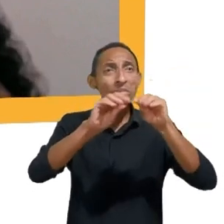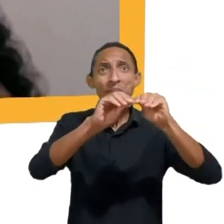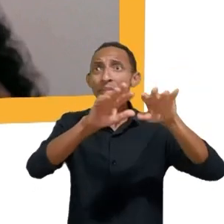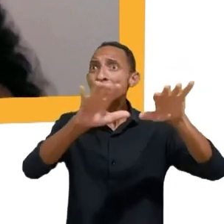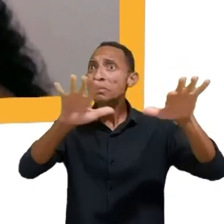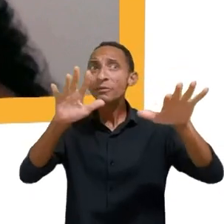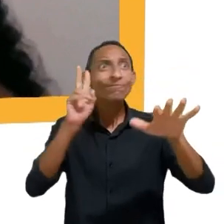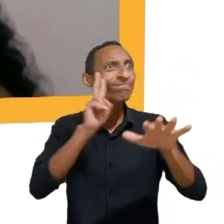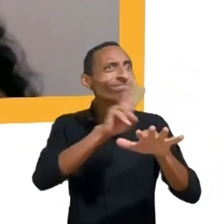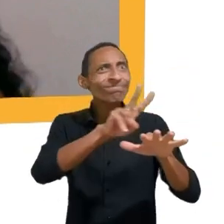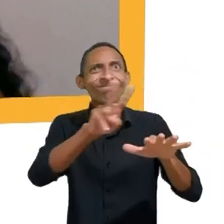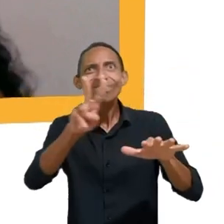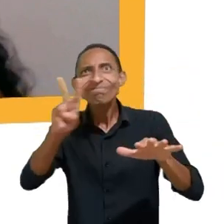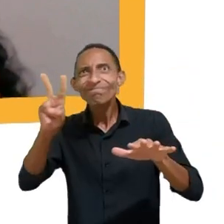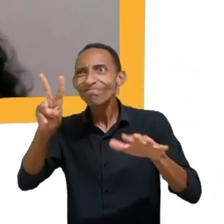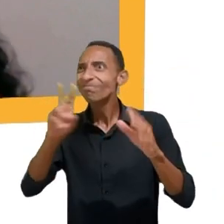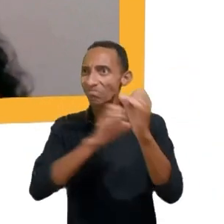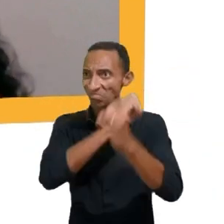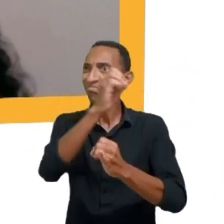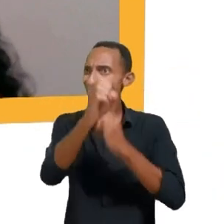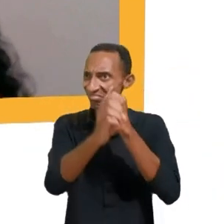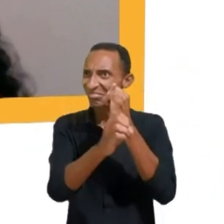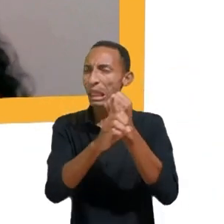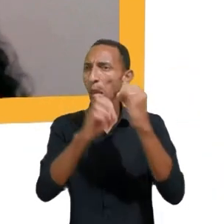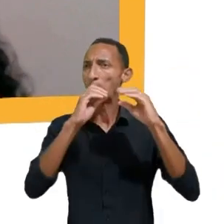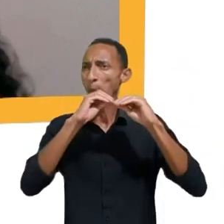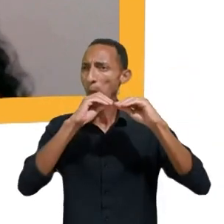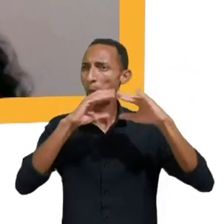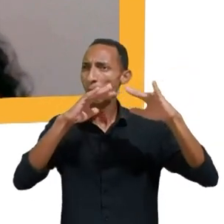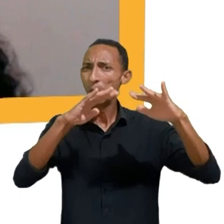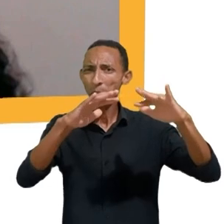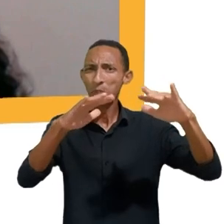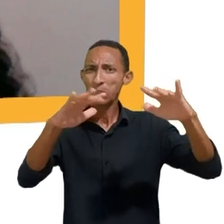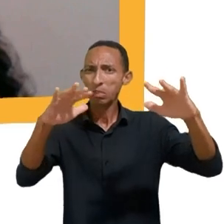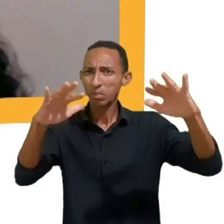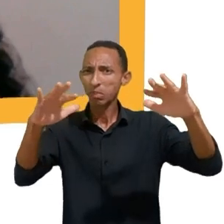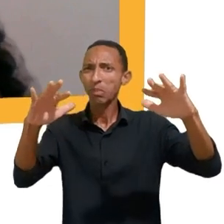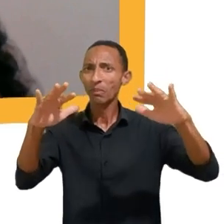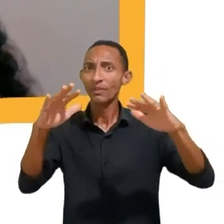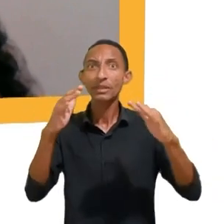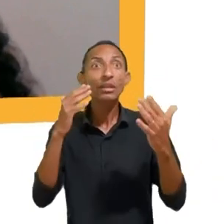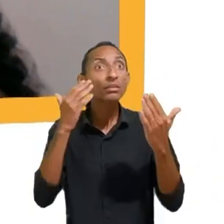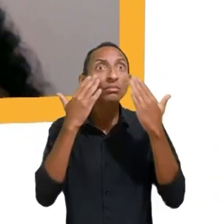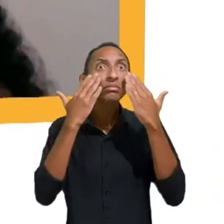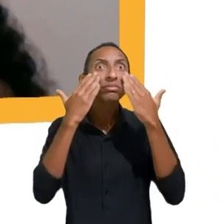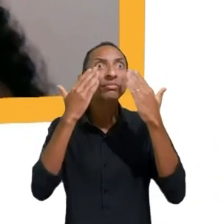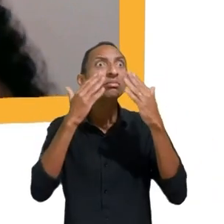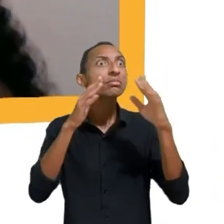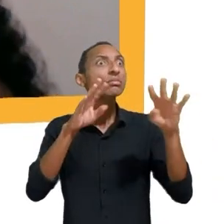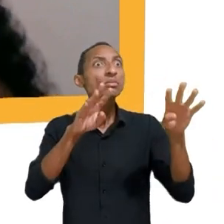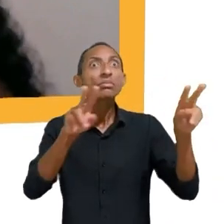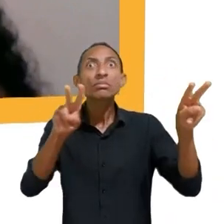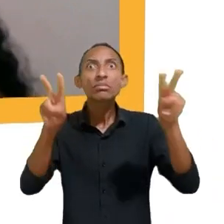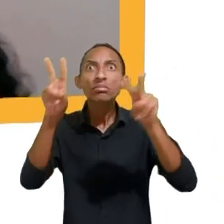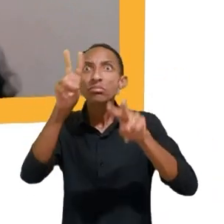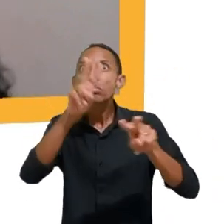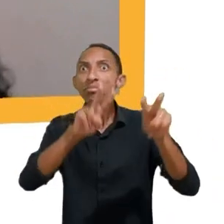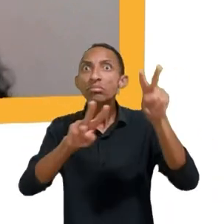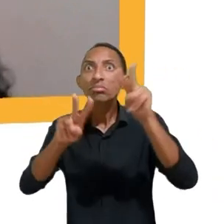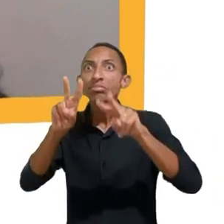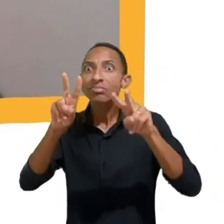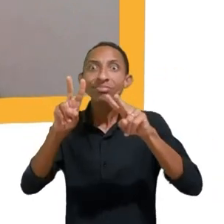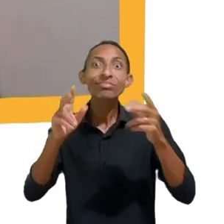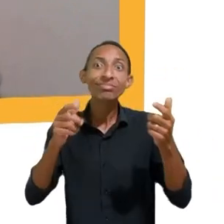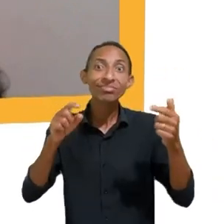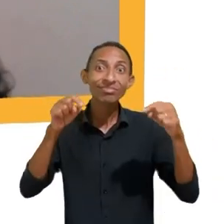na internet que estão vindo que estão tendo mais visibilidade hoje em dia nessa famosa geração Z que é conhecida